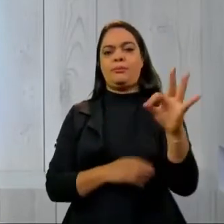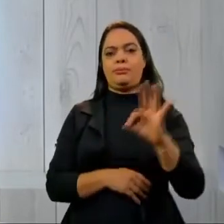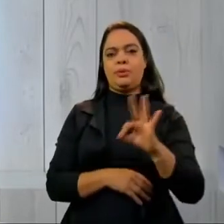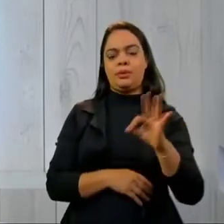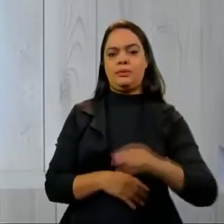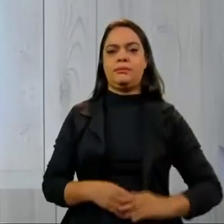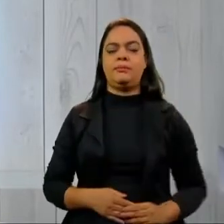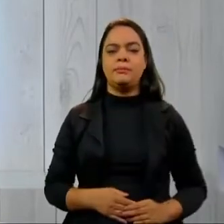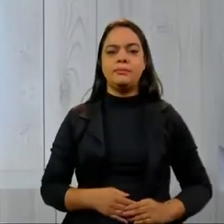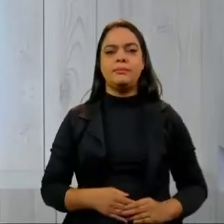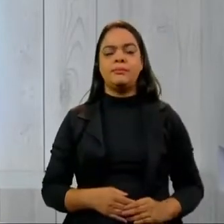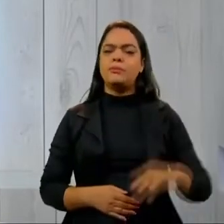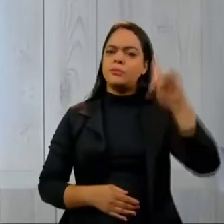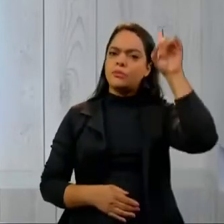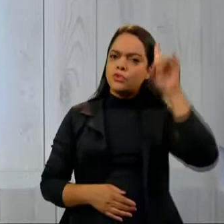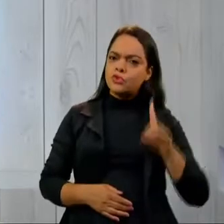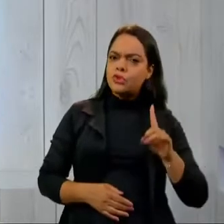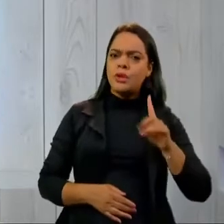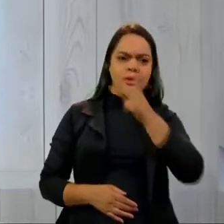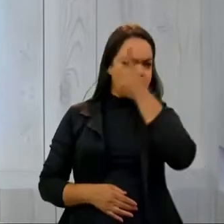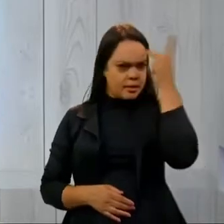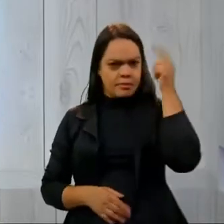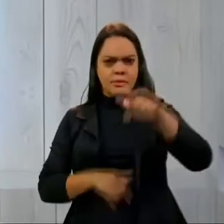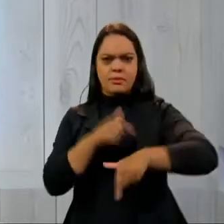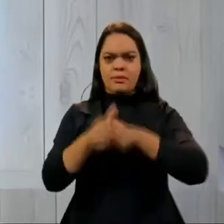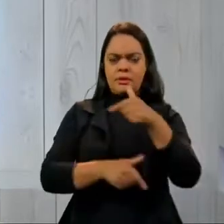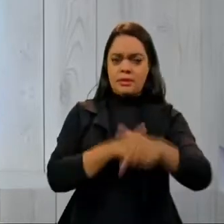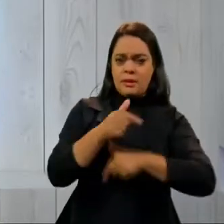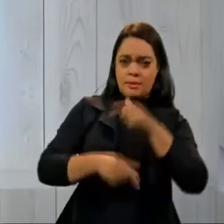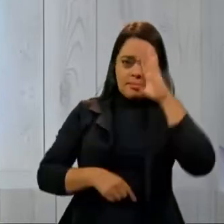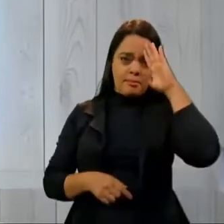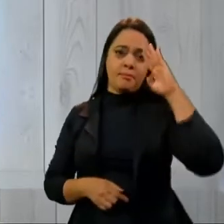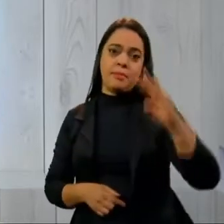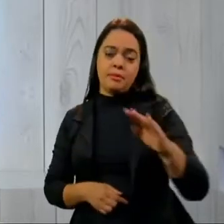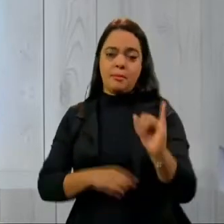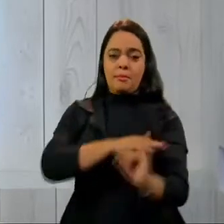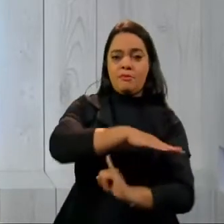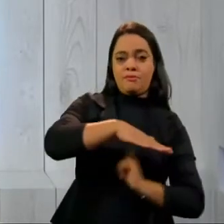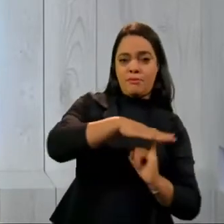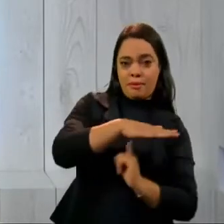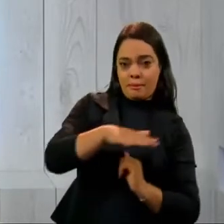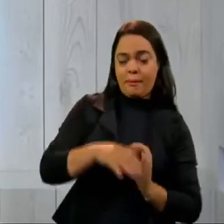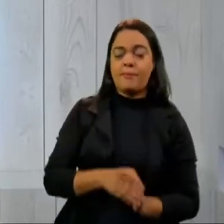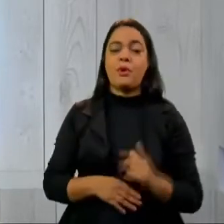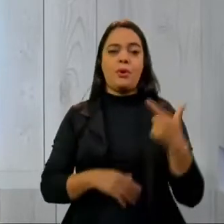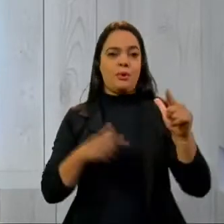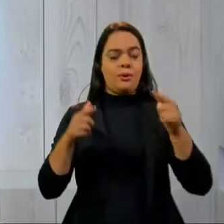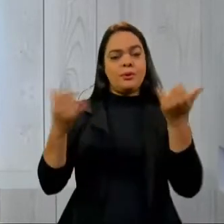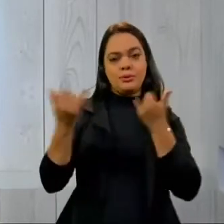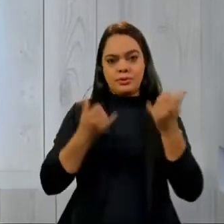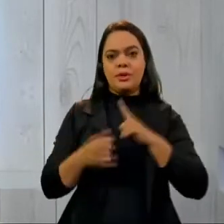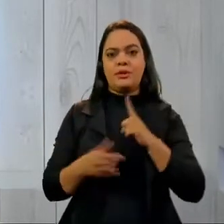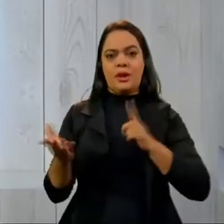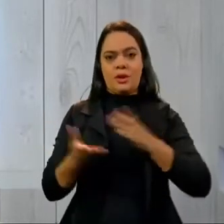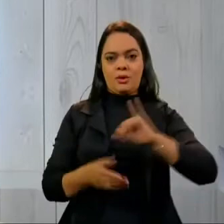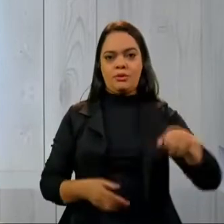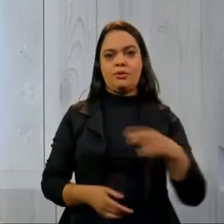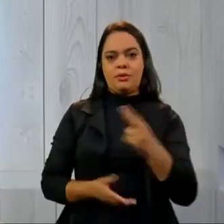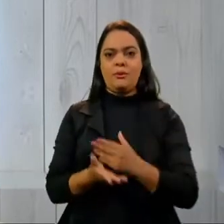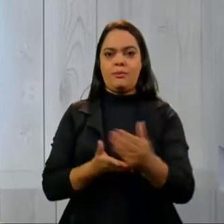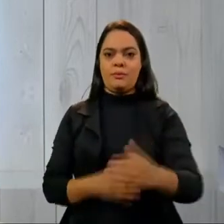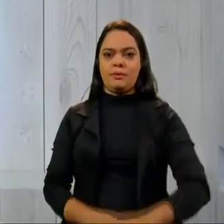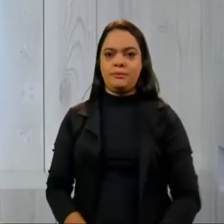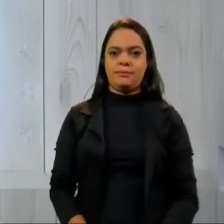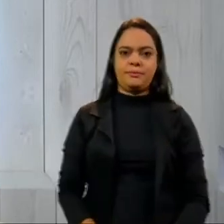E quais são os direitos dos trabalhadores, sobretudo os informais? Isso e muito mais você confere no Jornal da UFO, que